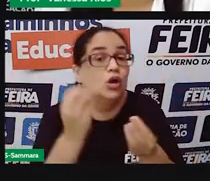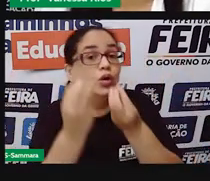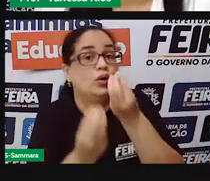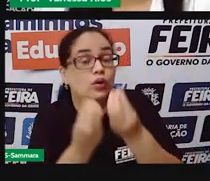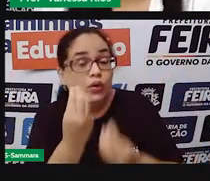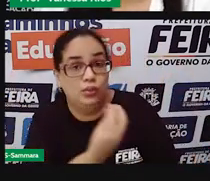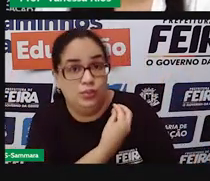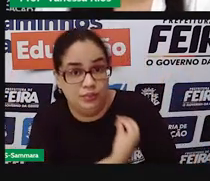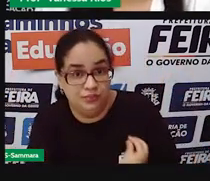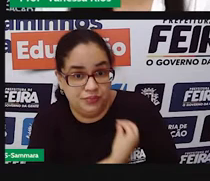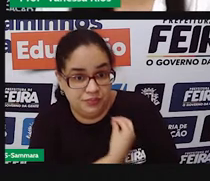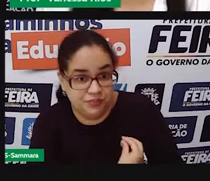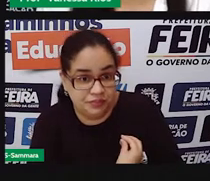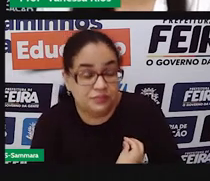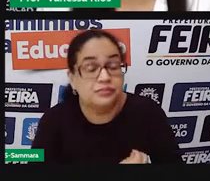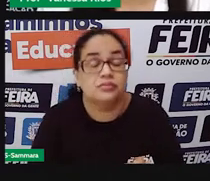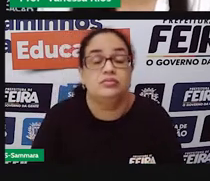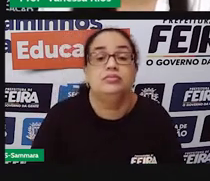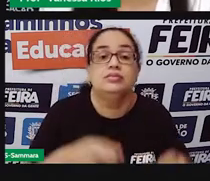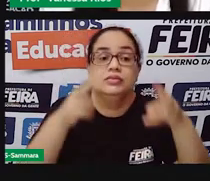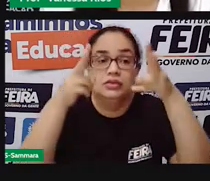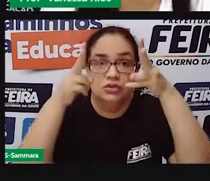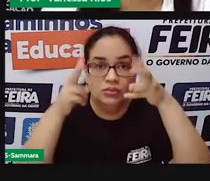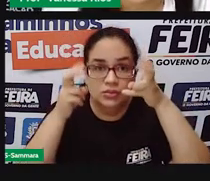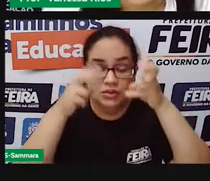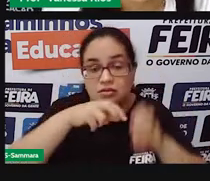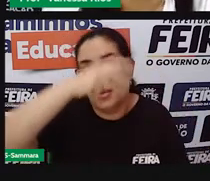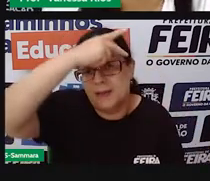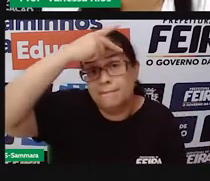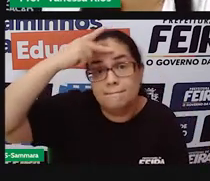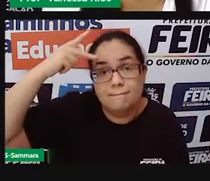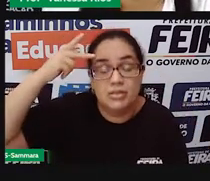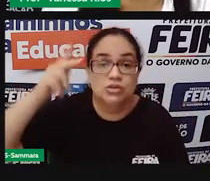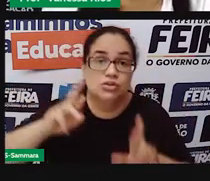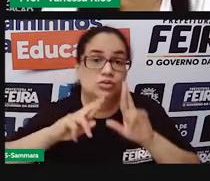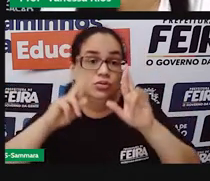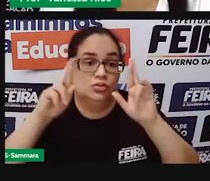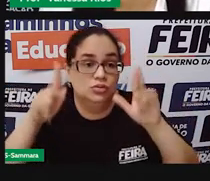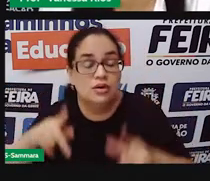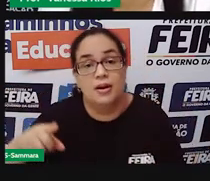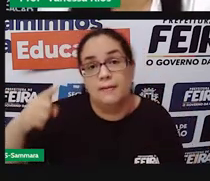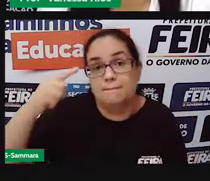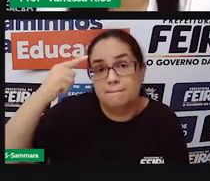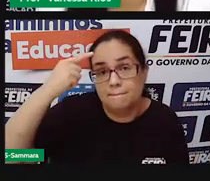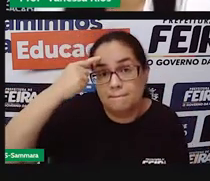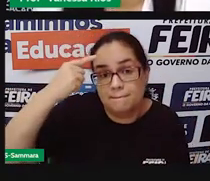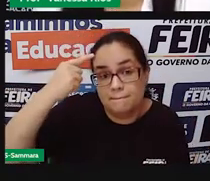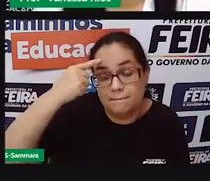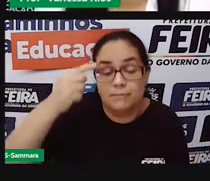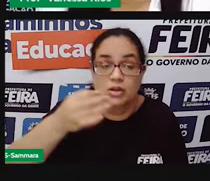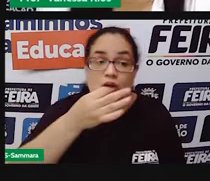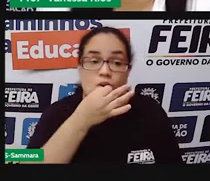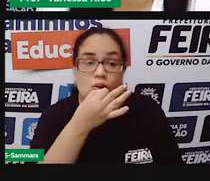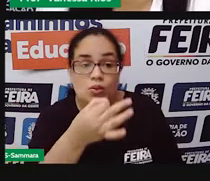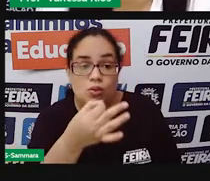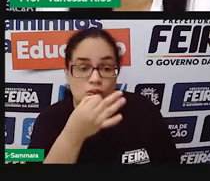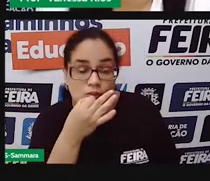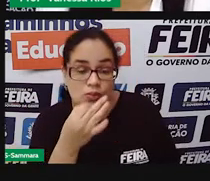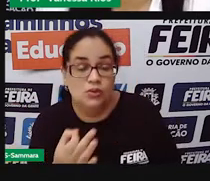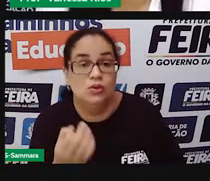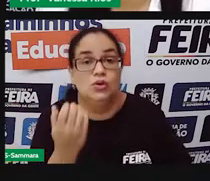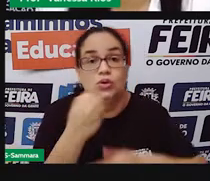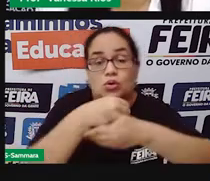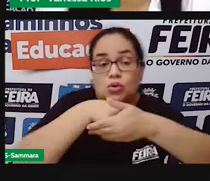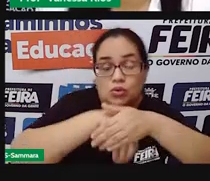convivência. A gente observa aí pessoas diferentes, com pensamentos, com opiniões, com costumes,